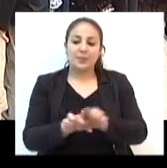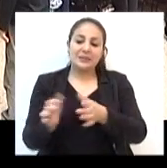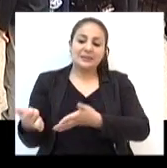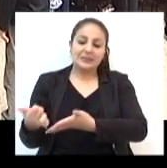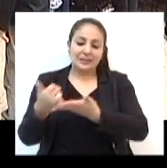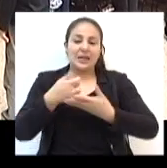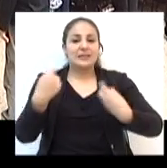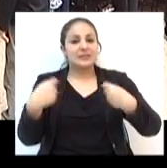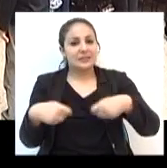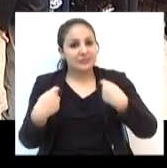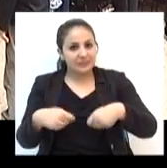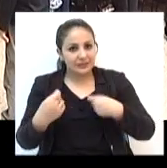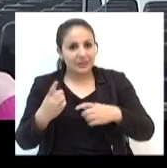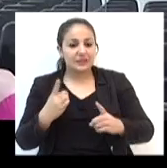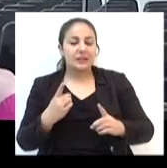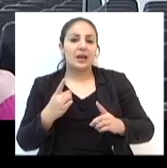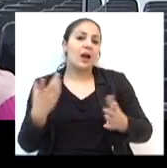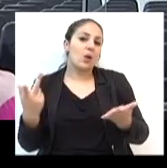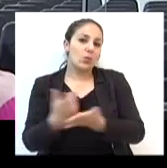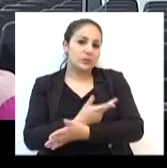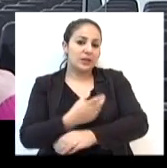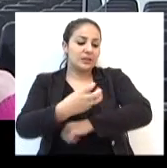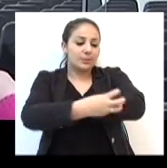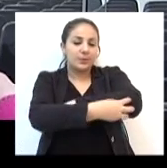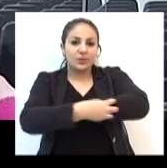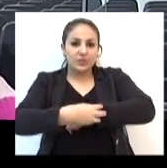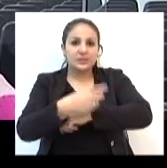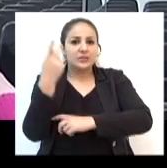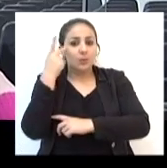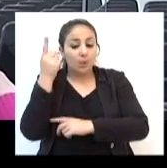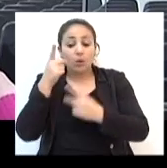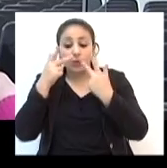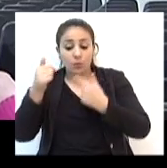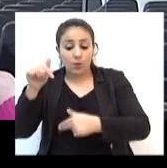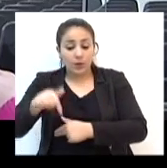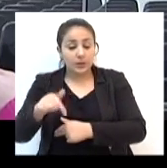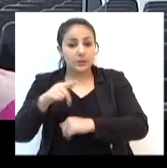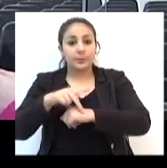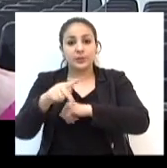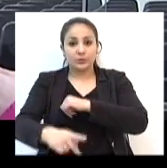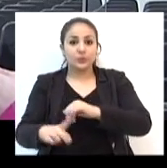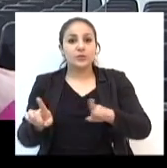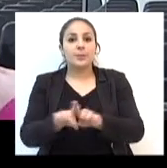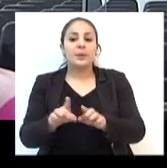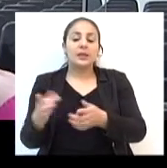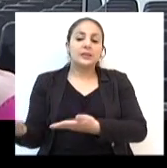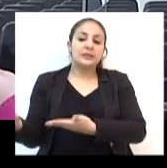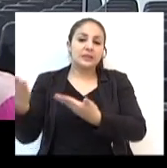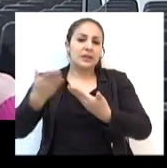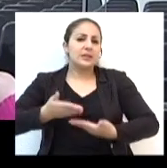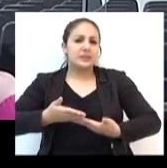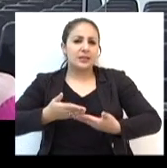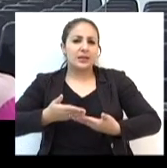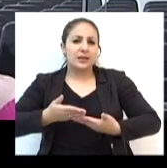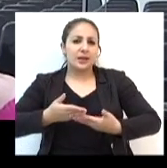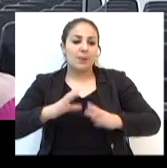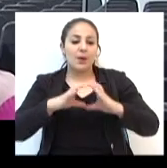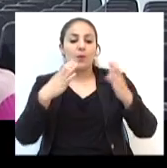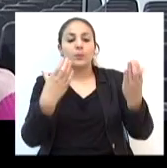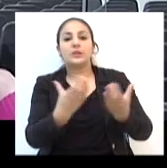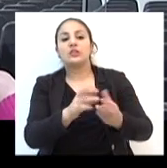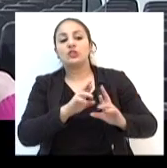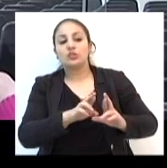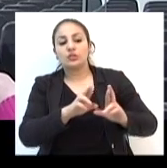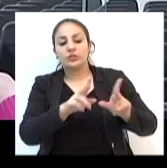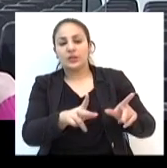necessidades que se encontram na periferia de São Paulo, que são as mesmas nossas aqui e trazer um público diferente, um público que,